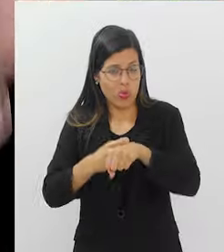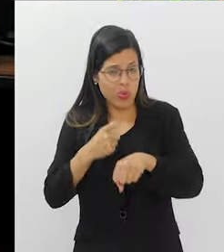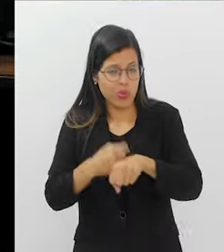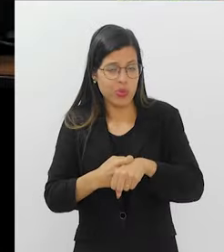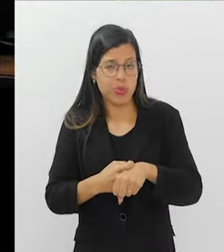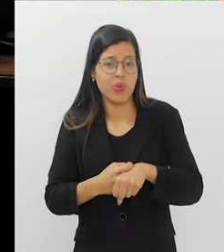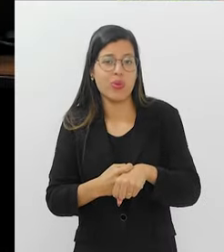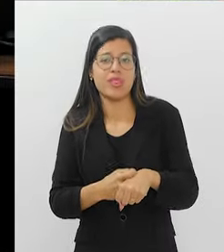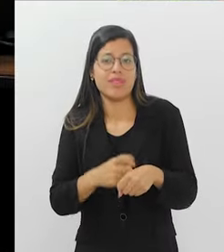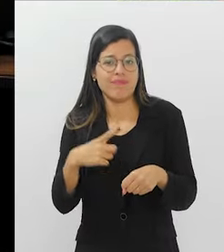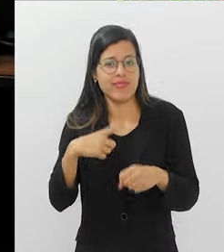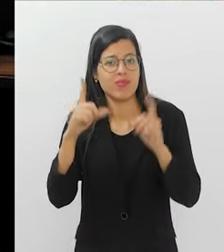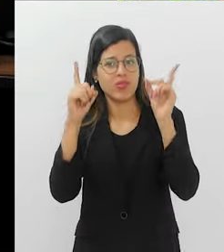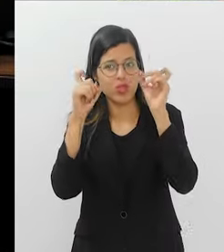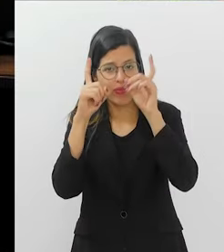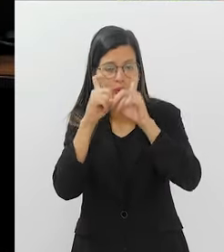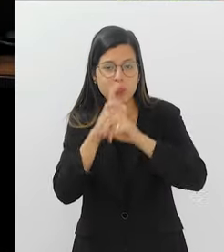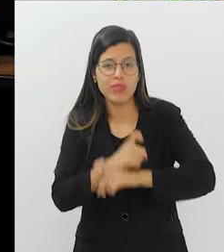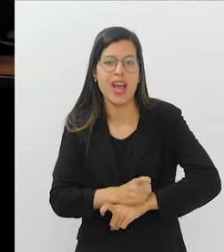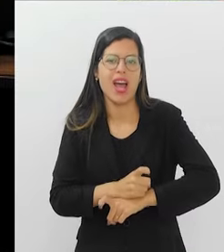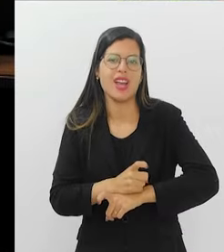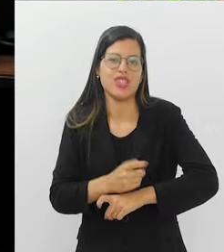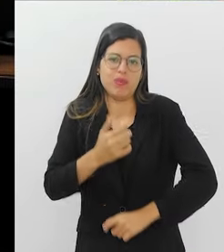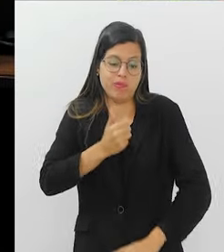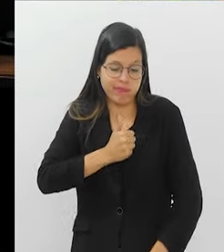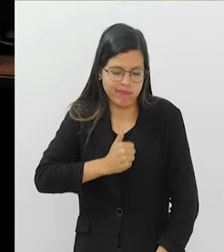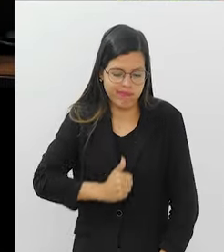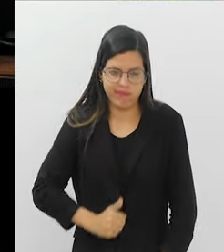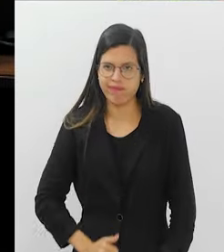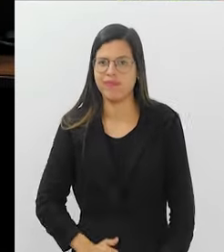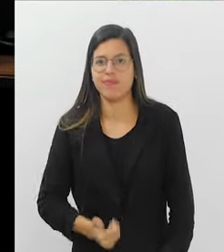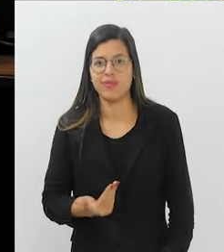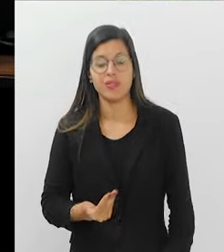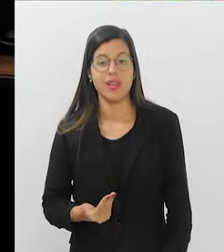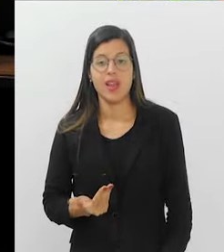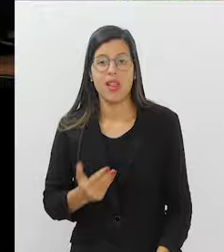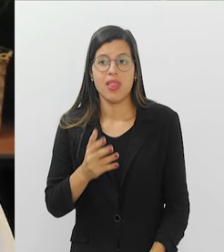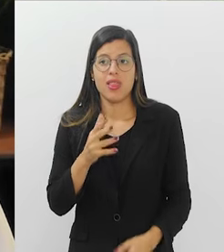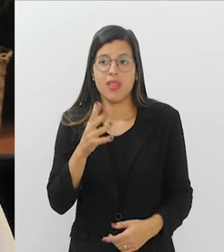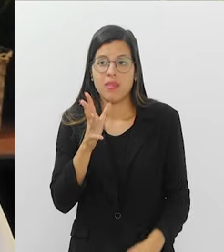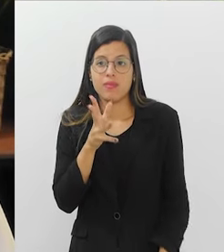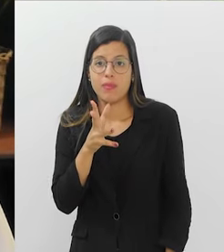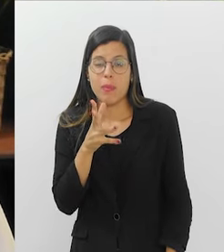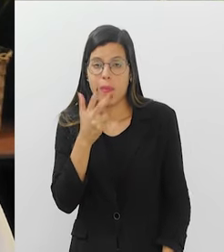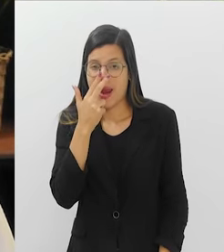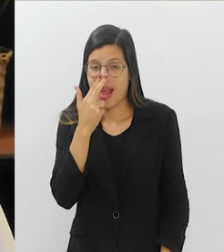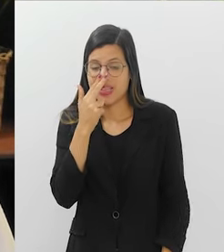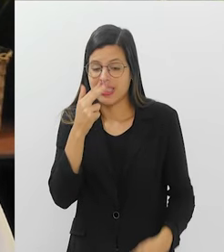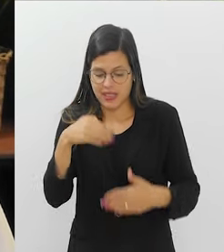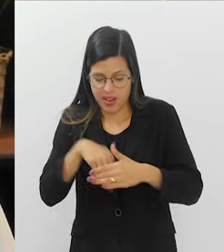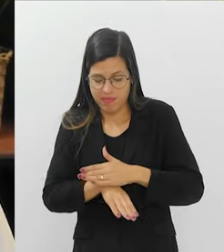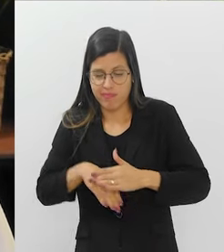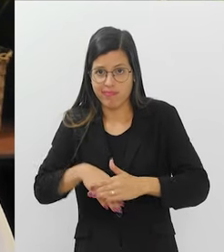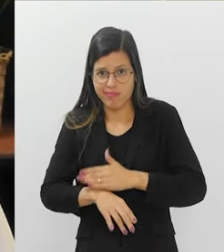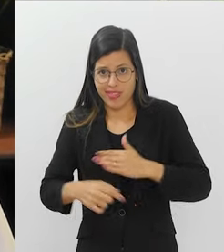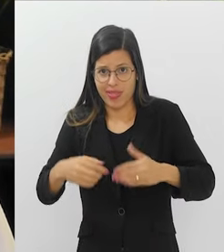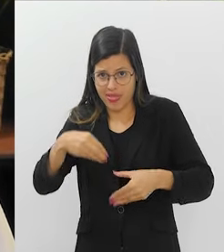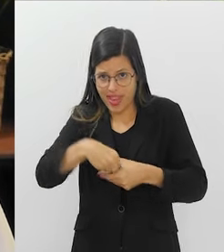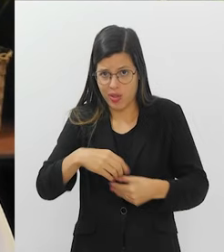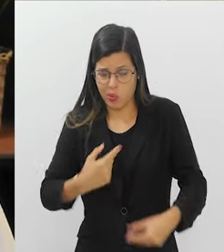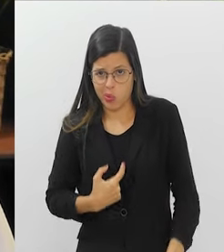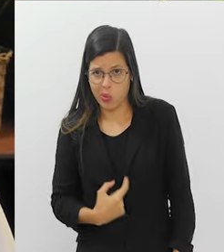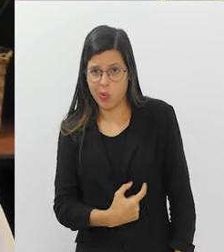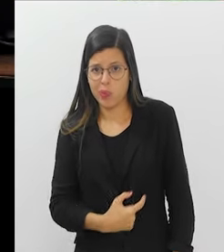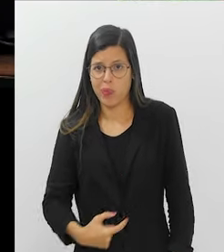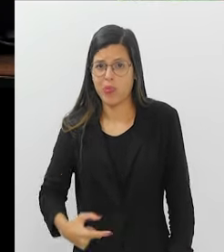mais dificuldade de botar essas fezes para fora. Quanto mais tempo tivermos de fezes dentro